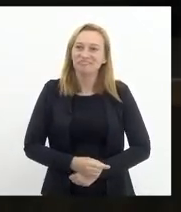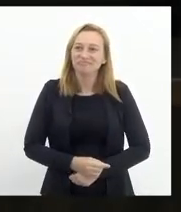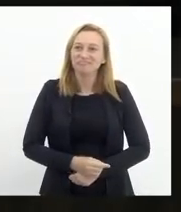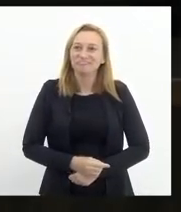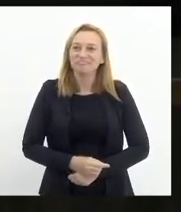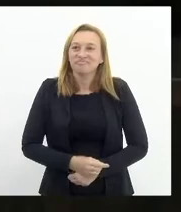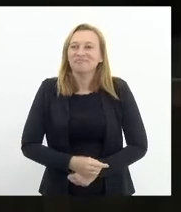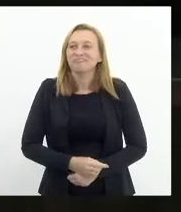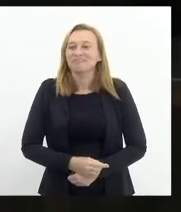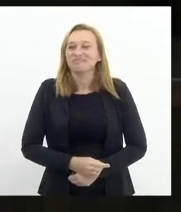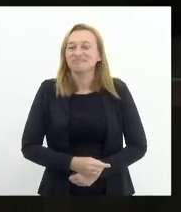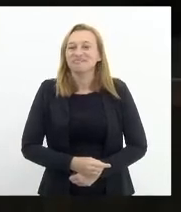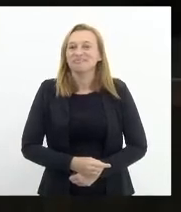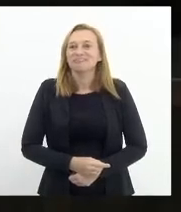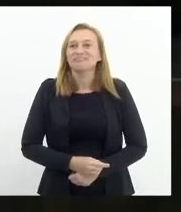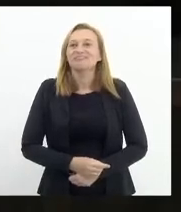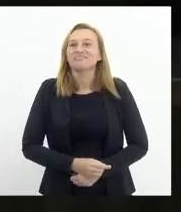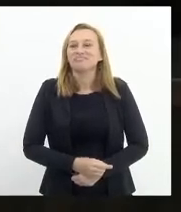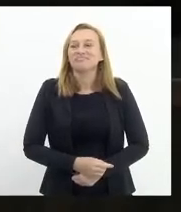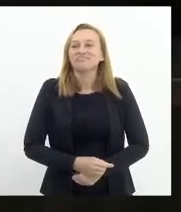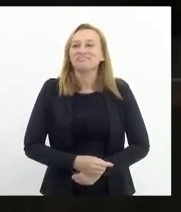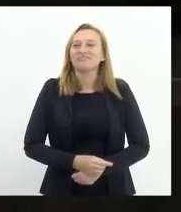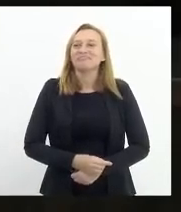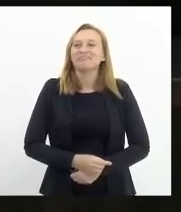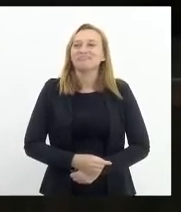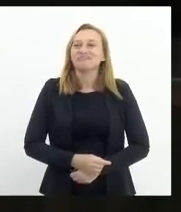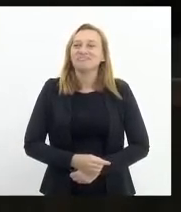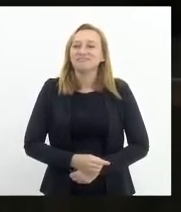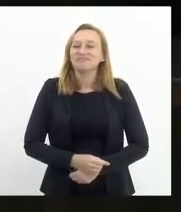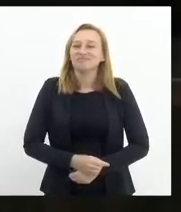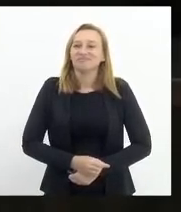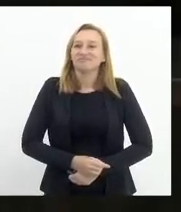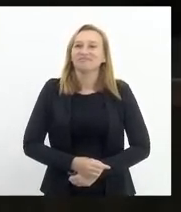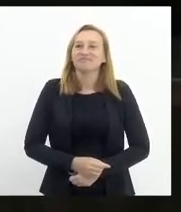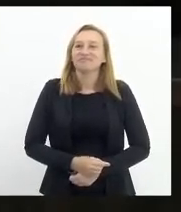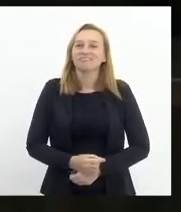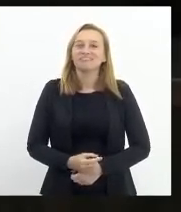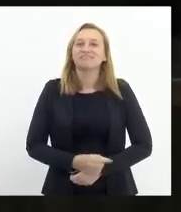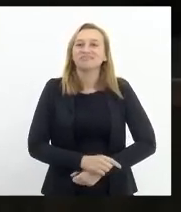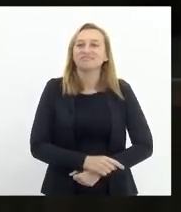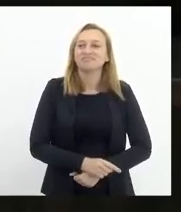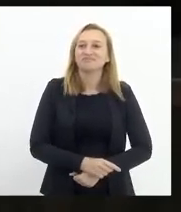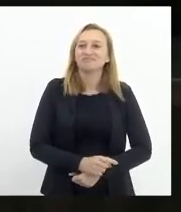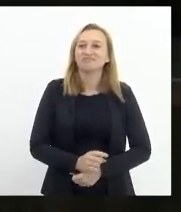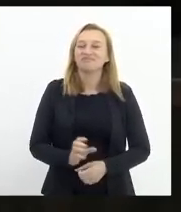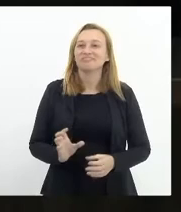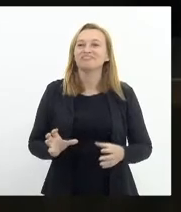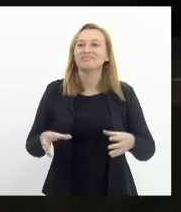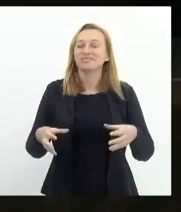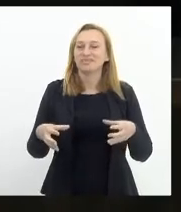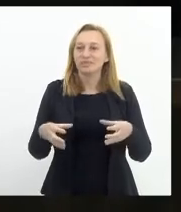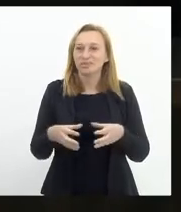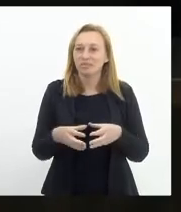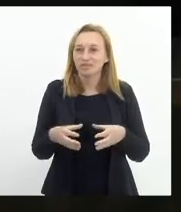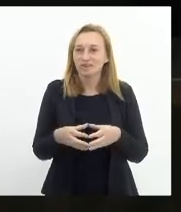Para emitir pareceres pela Comissão de Defesa Civil,